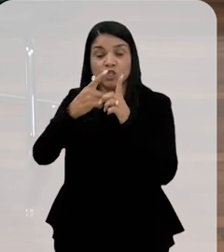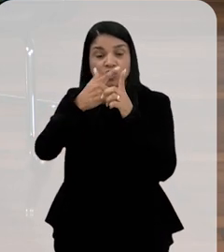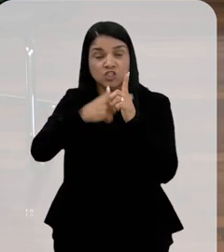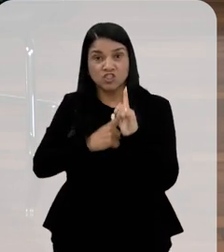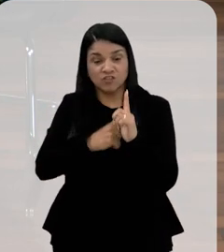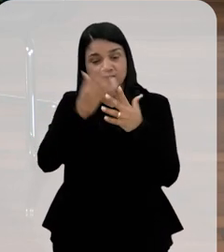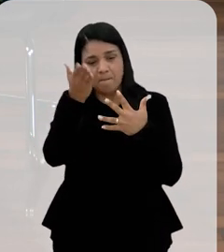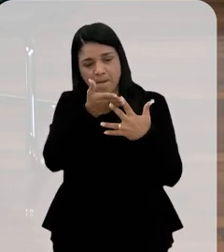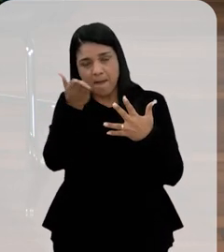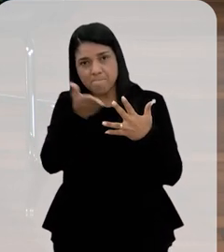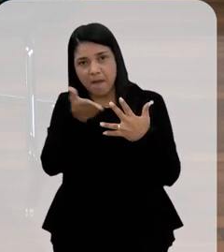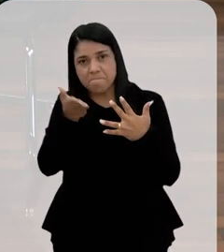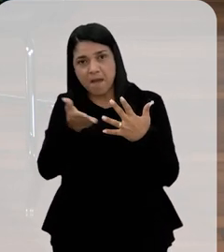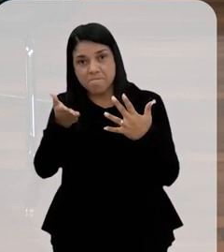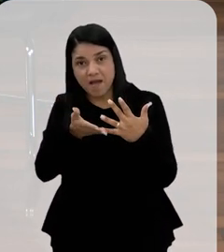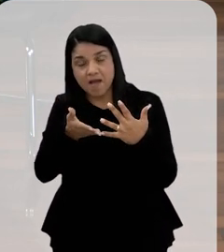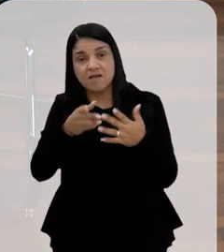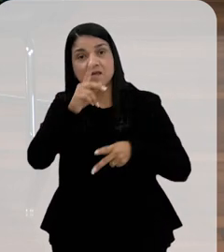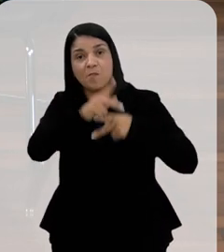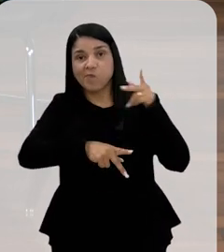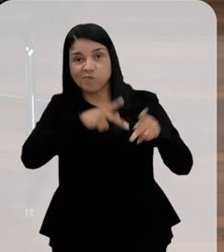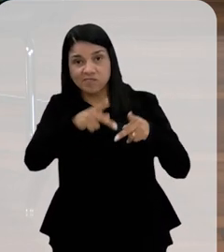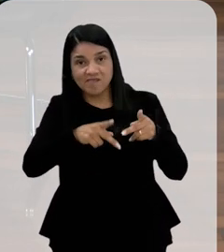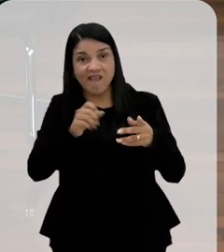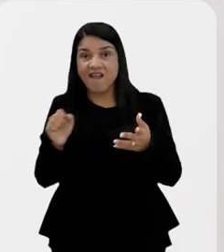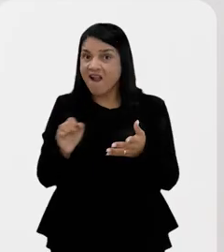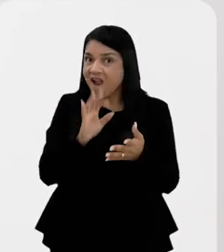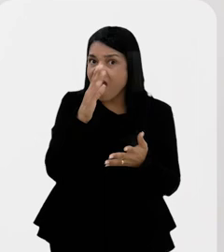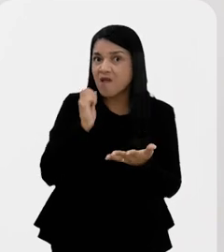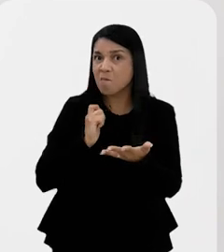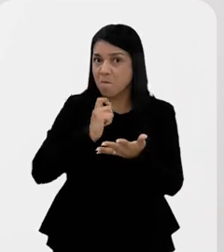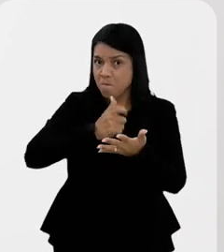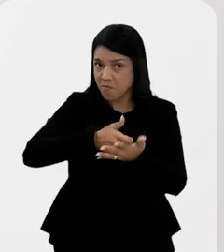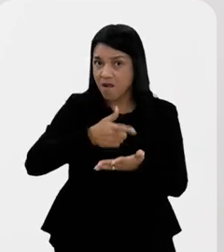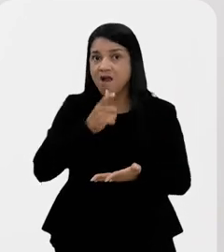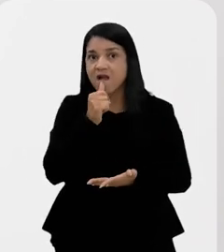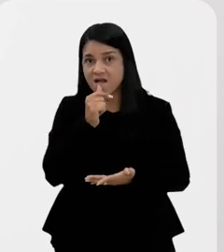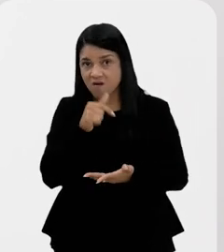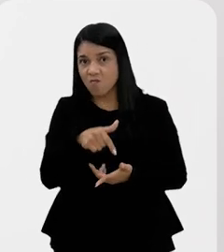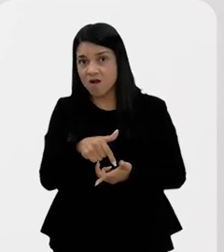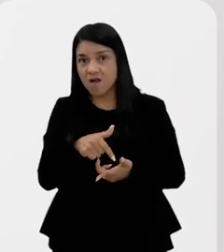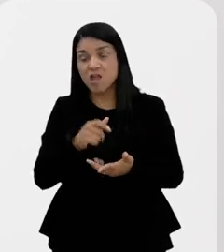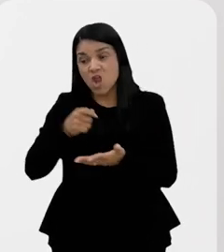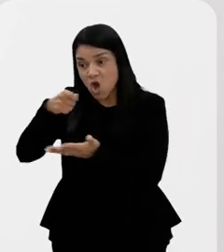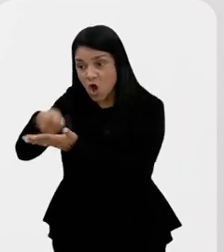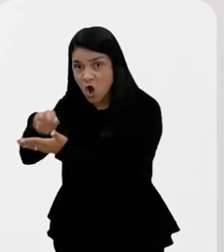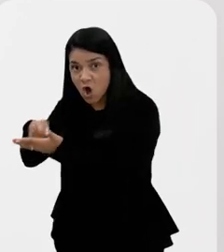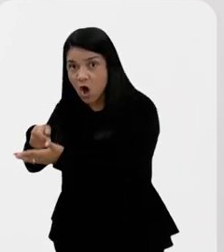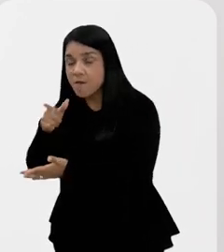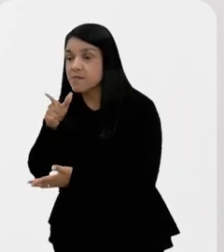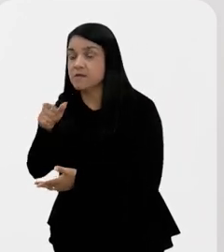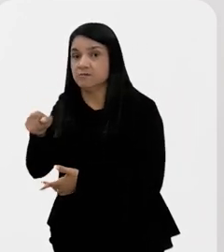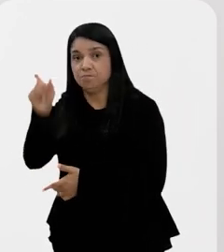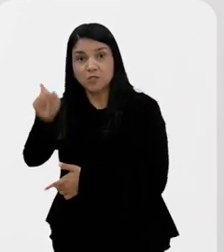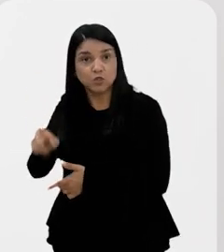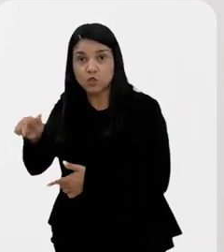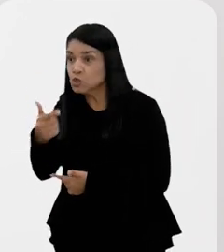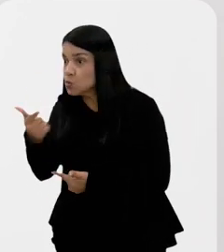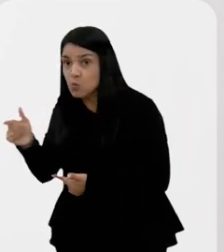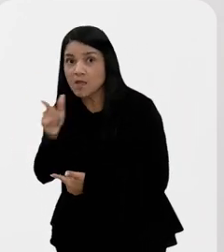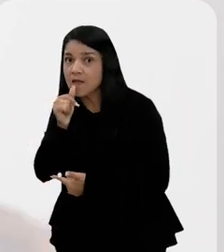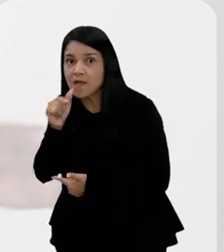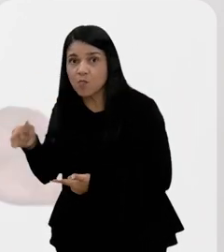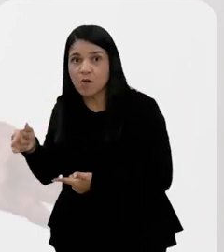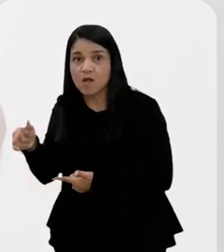endividamento da população. Porque, além de ser uma tarifa cara, também se cobra de pessoas que não têm acesso à água.